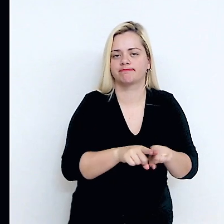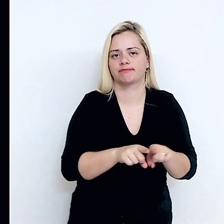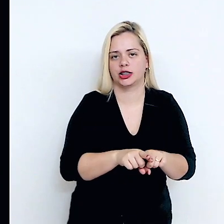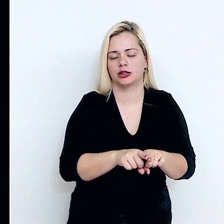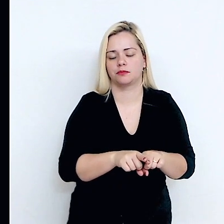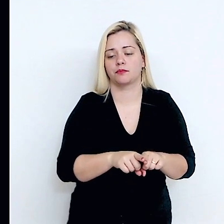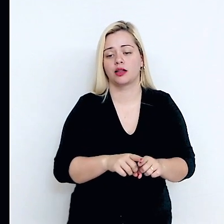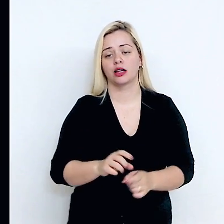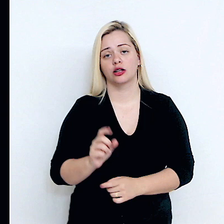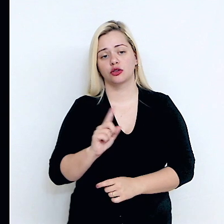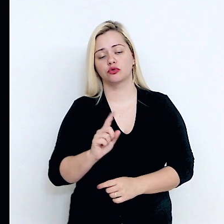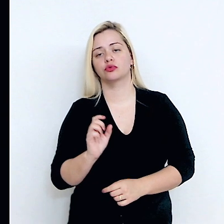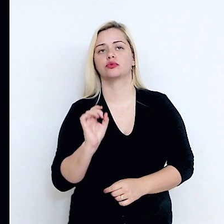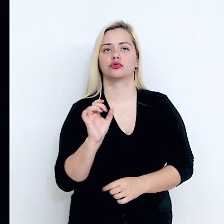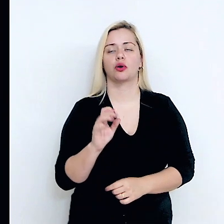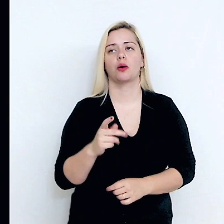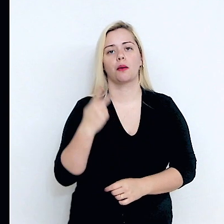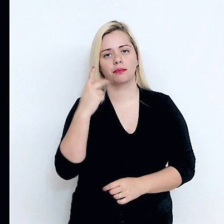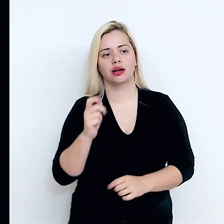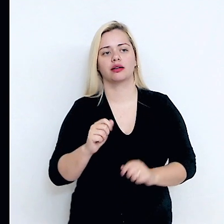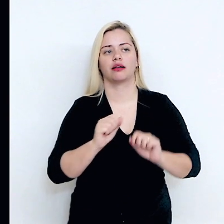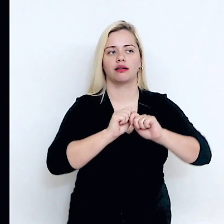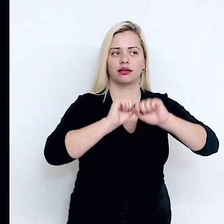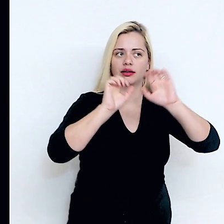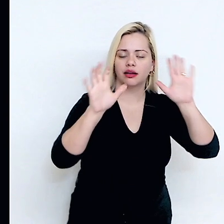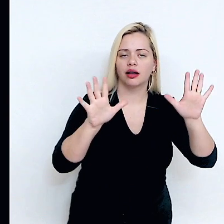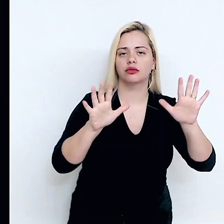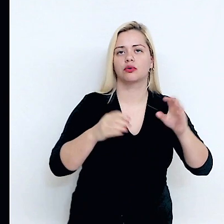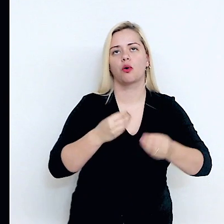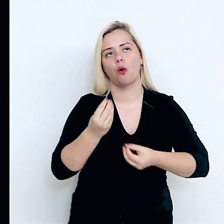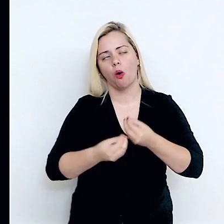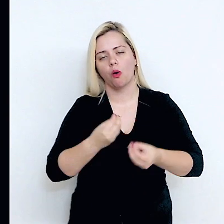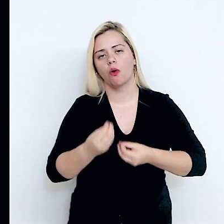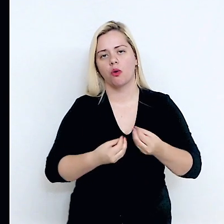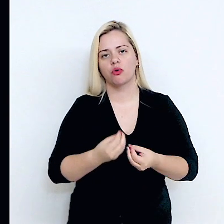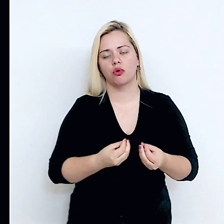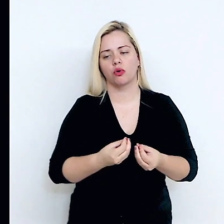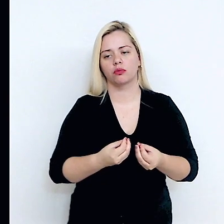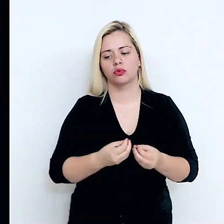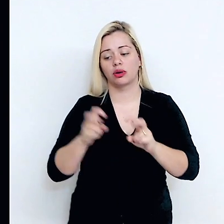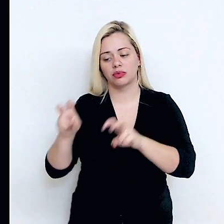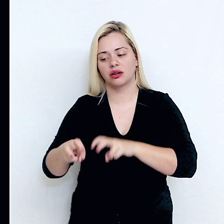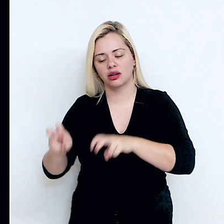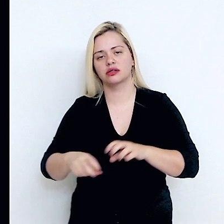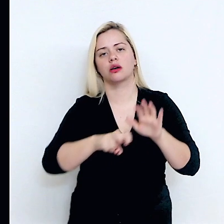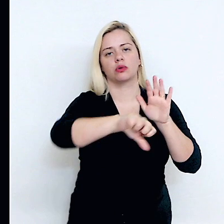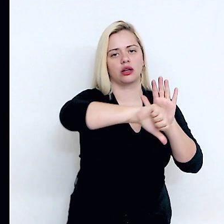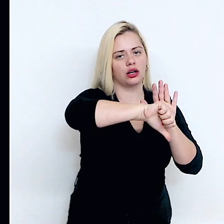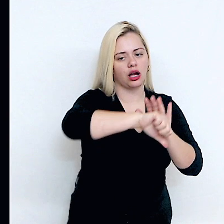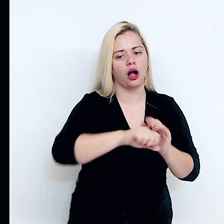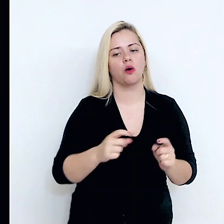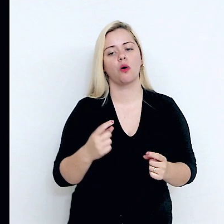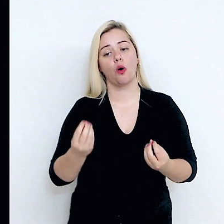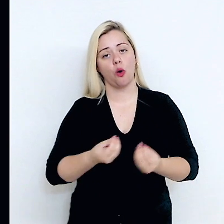atividades tão claramente delitivas como a mineração ilegal, como também o próprio